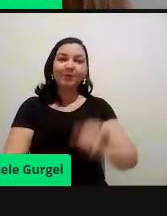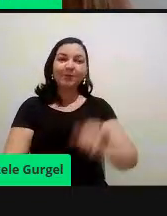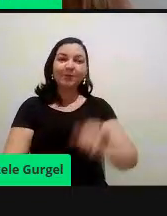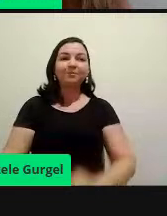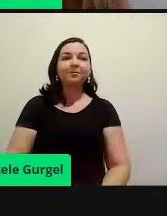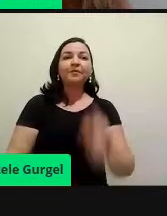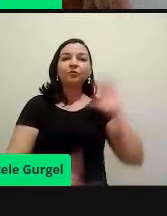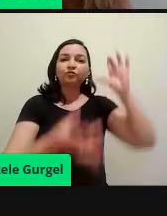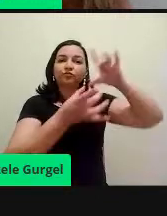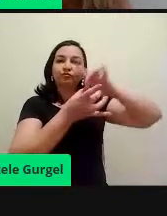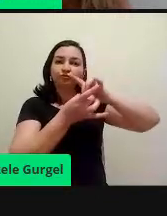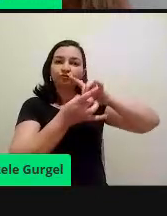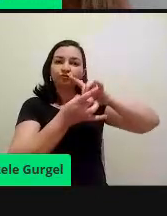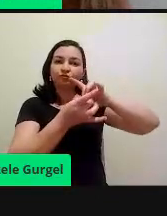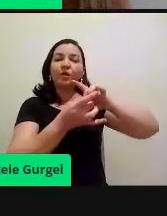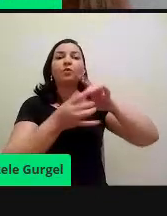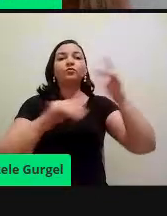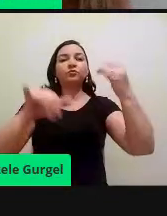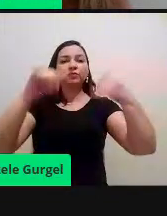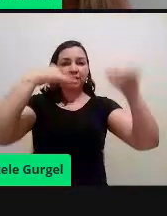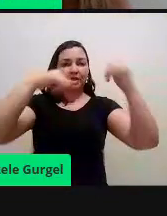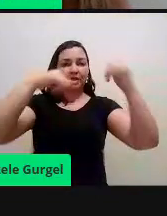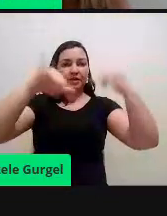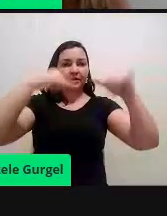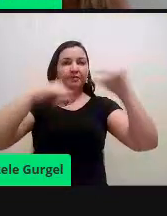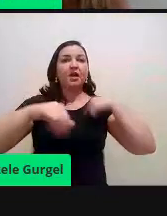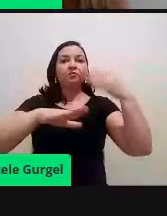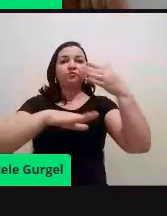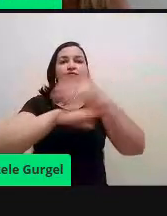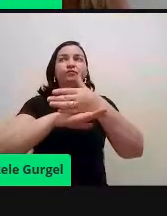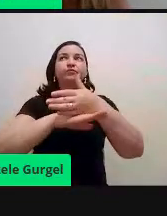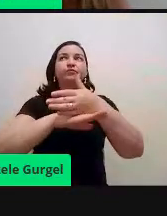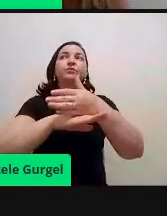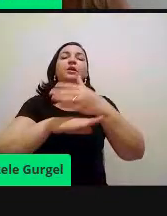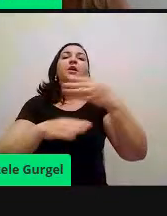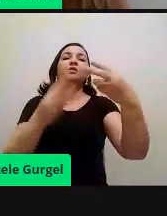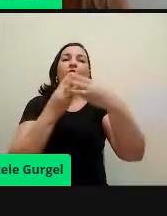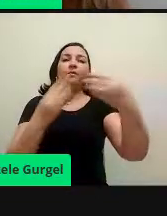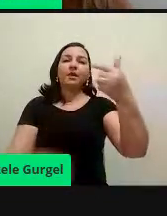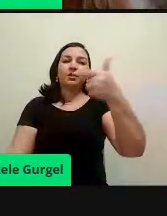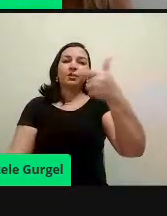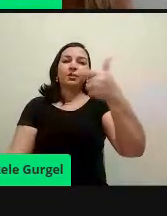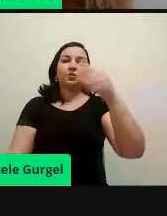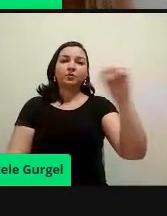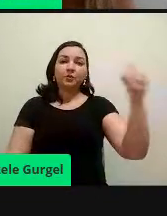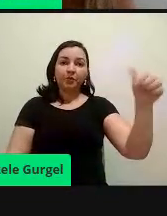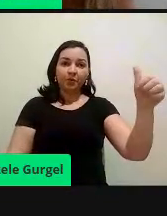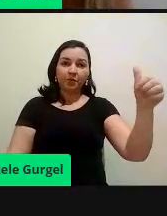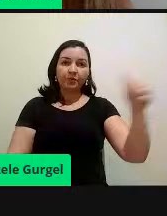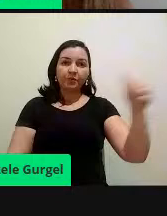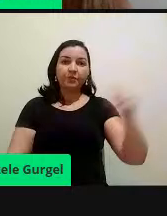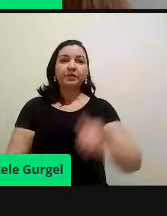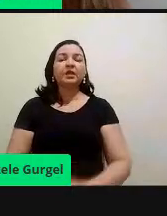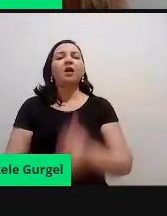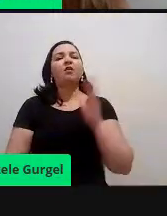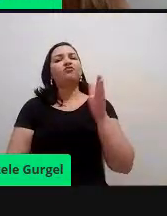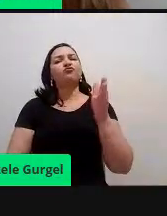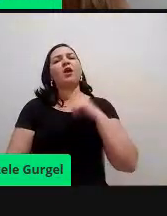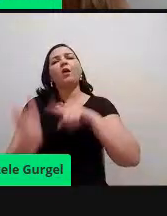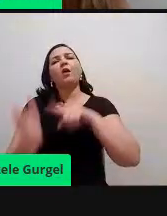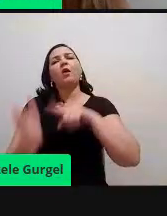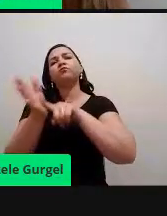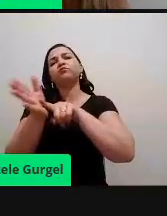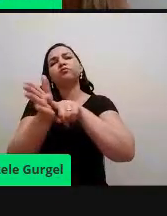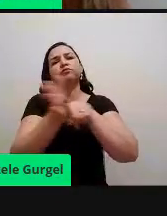Departamento de Química, ingressei na instituição em 2011, já era dessa área, né, de pesquisa de